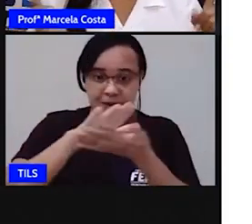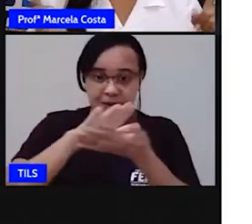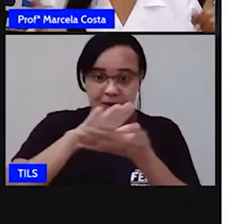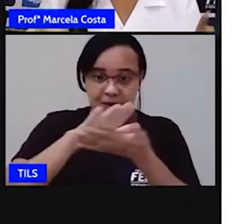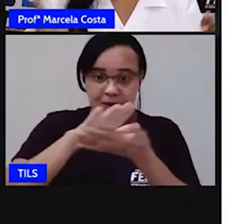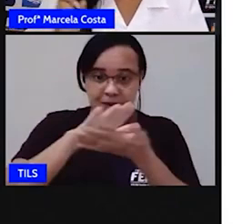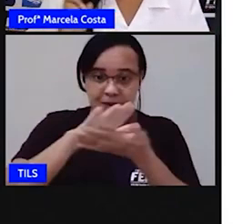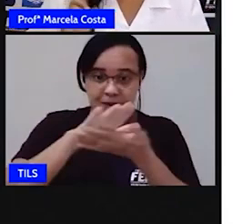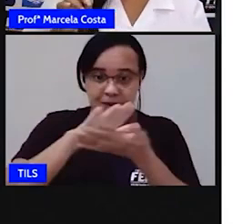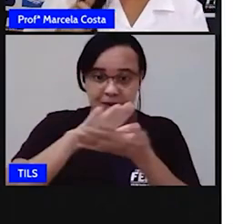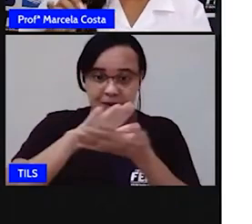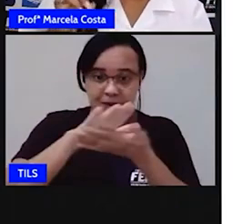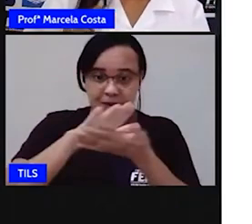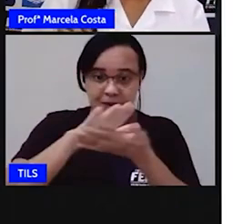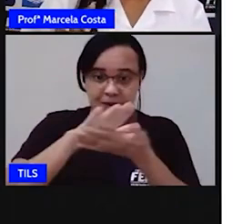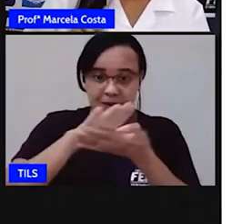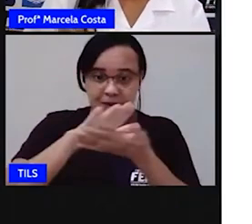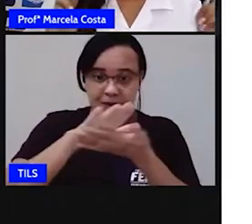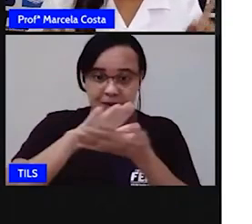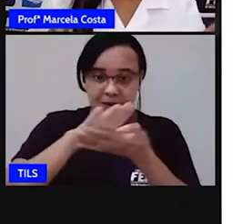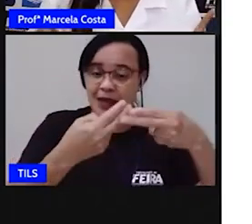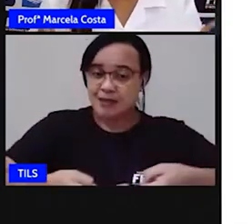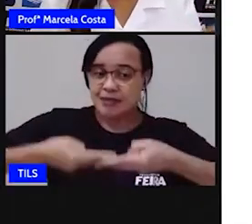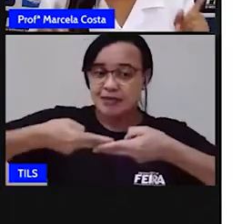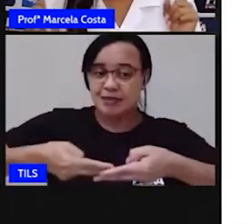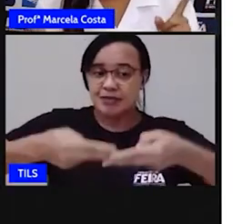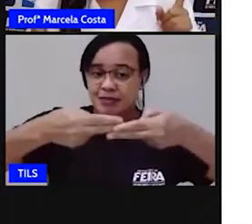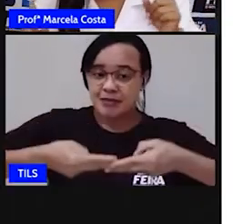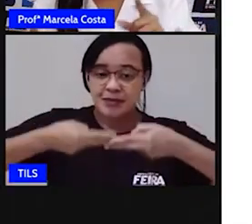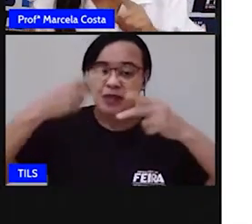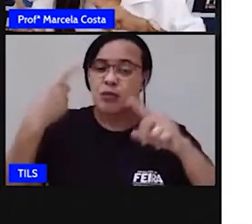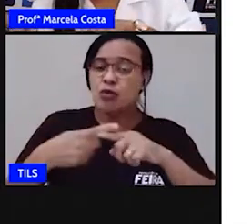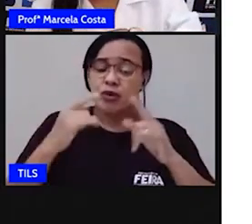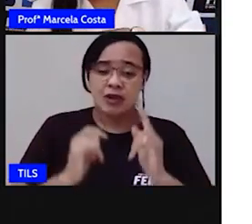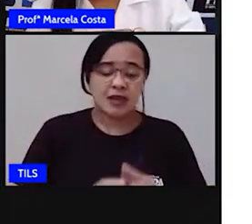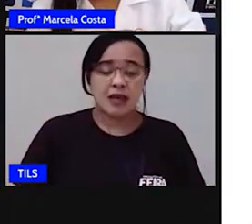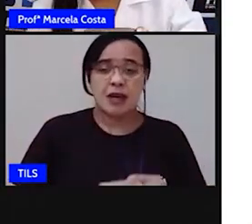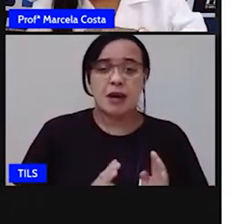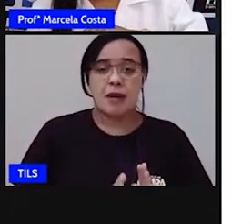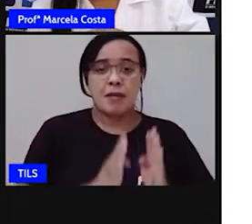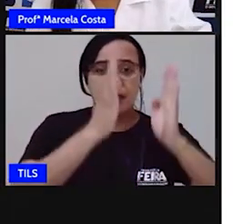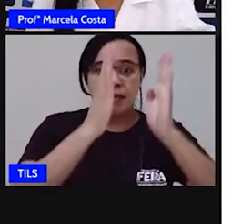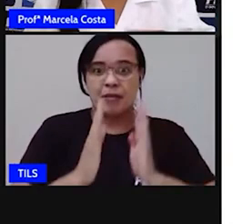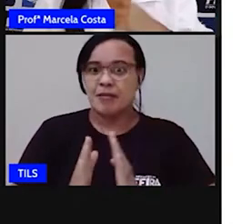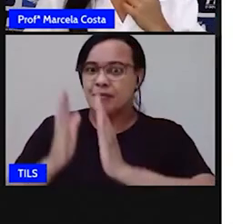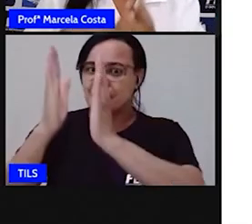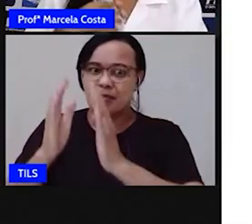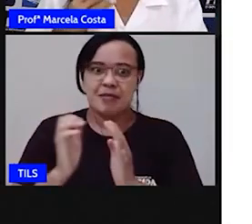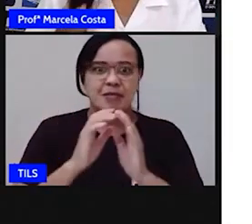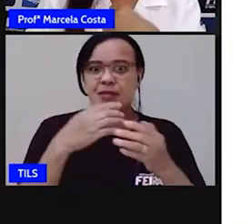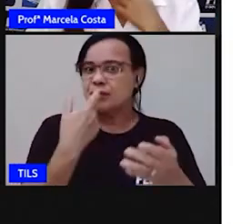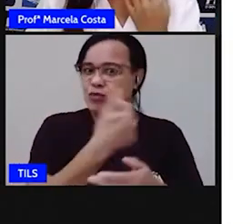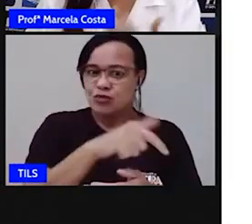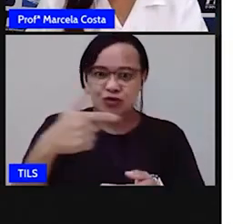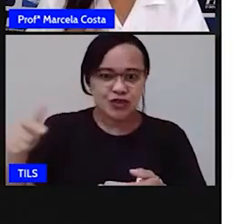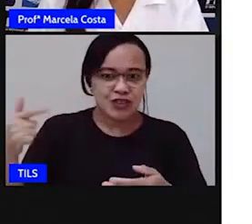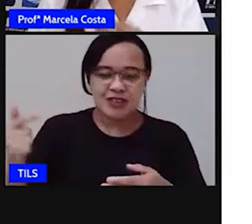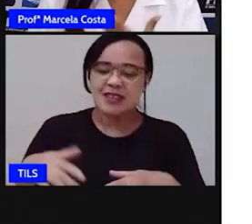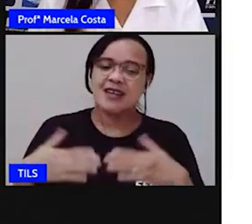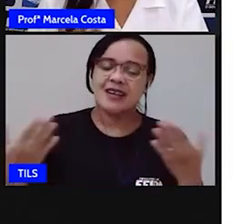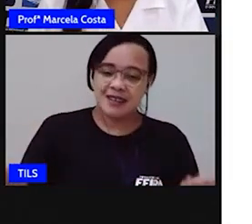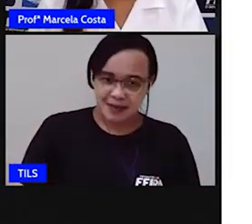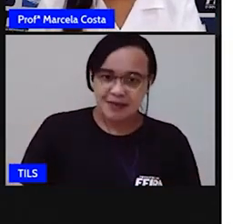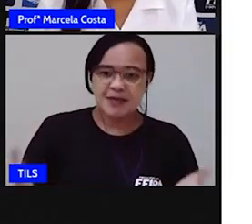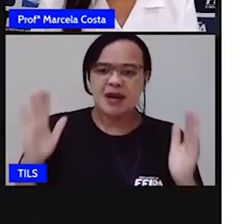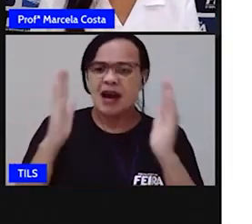Ninguém podia dormir na rede, porque na casa não tinha parede. E dizia que na